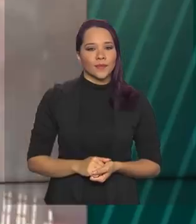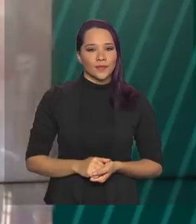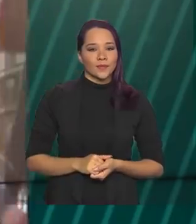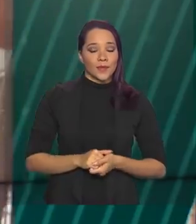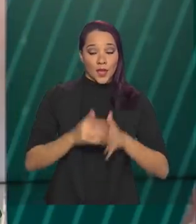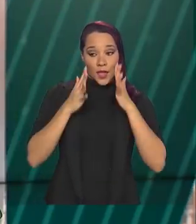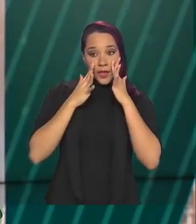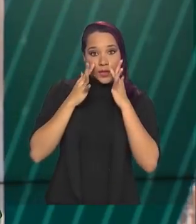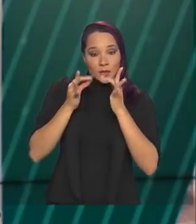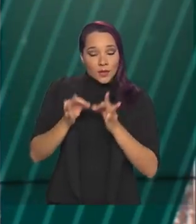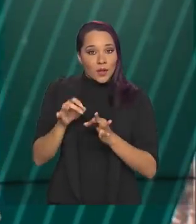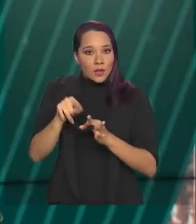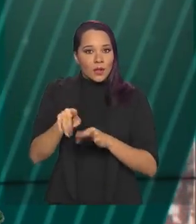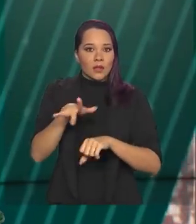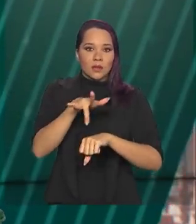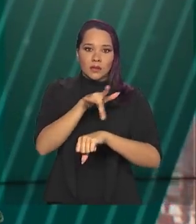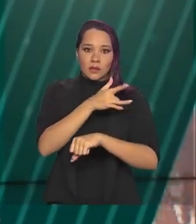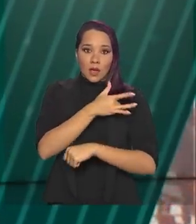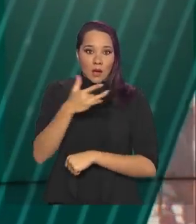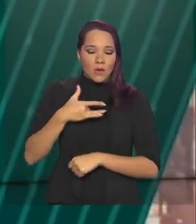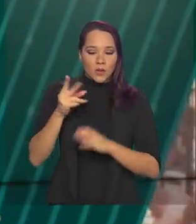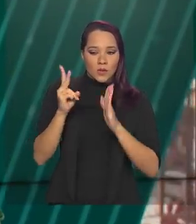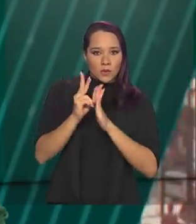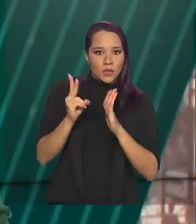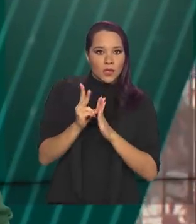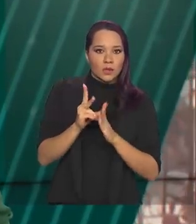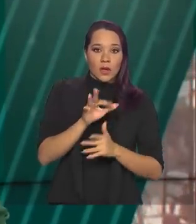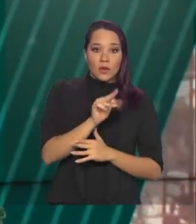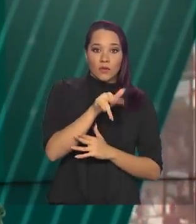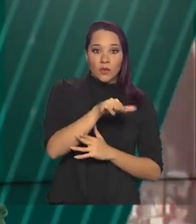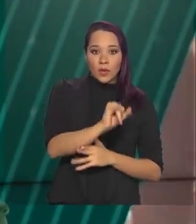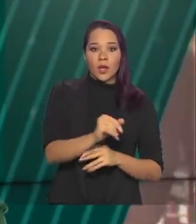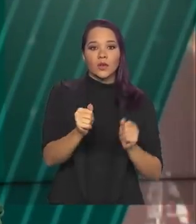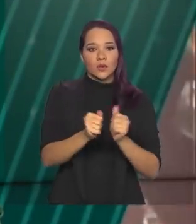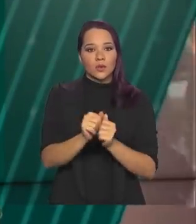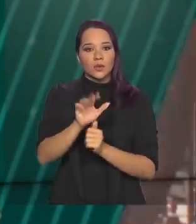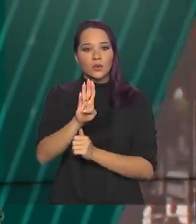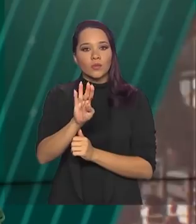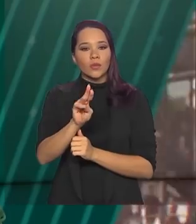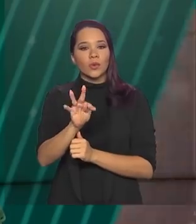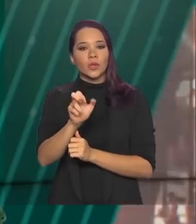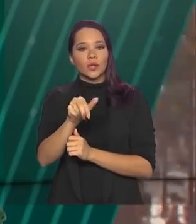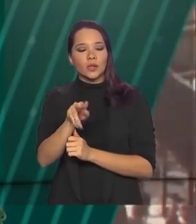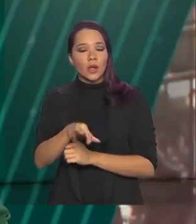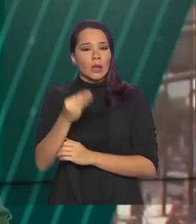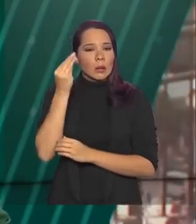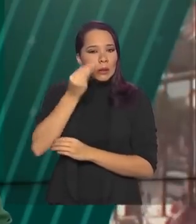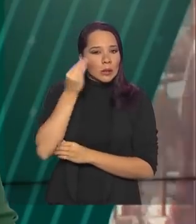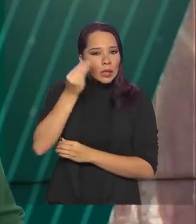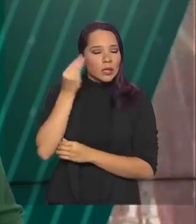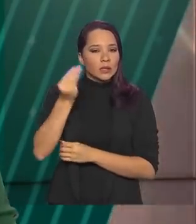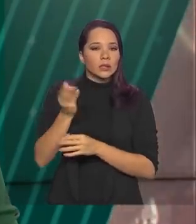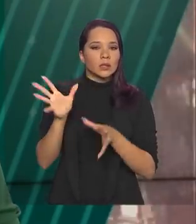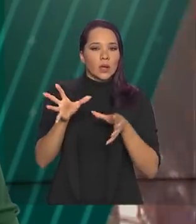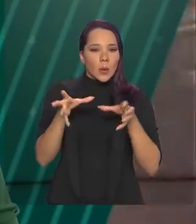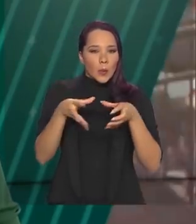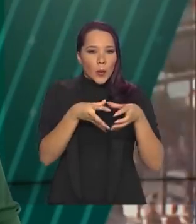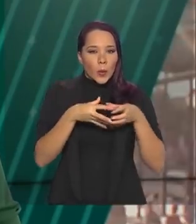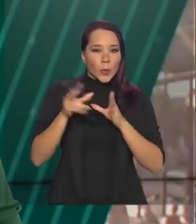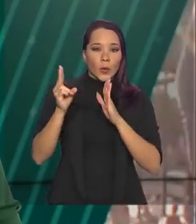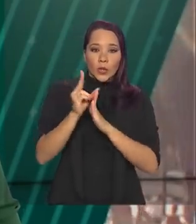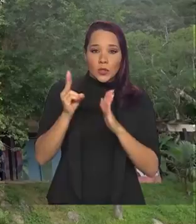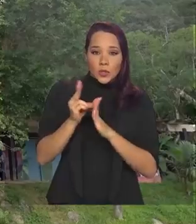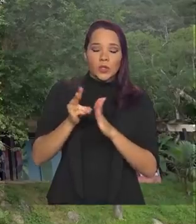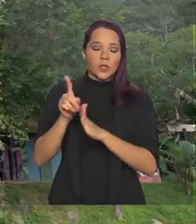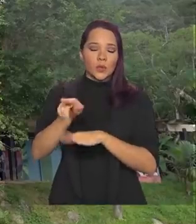na saúde dos índios, a FUNAI e o Instituto Butantan testam moradores das comunidades indígenas de São Paulo para o coronavírus.